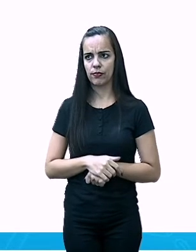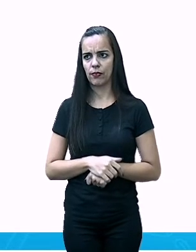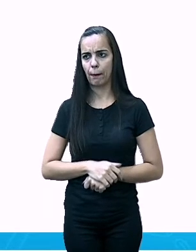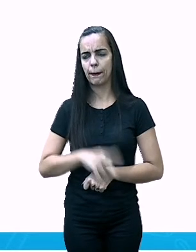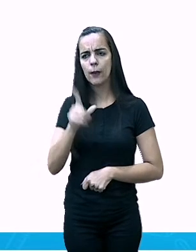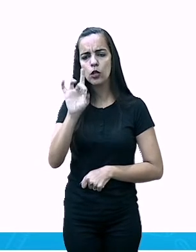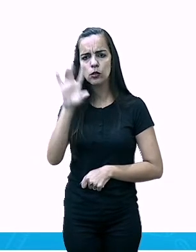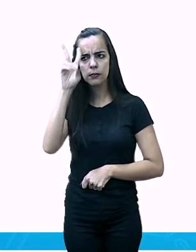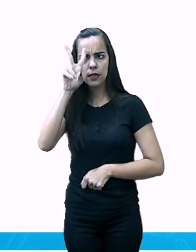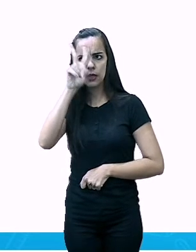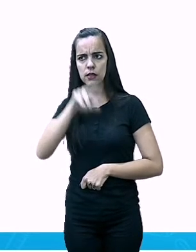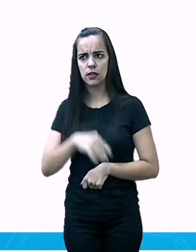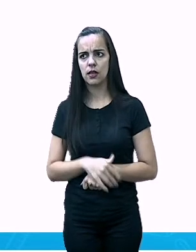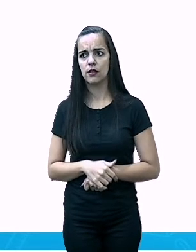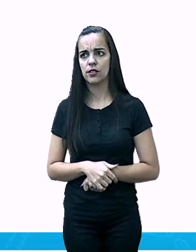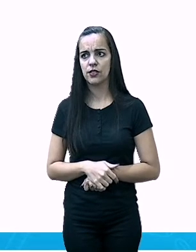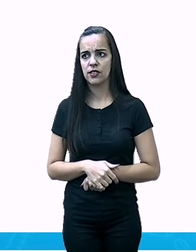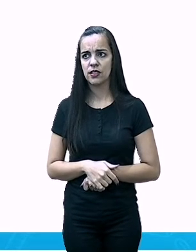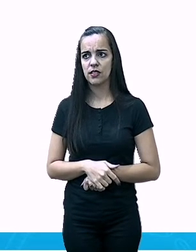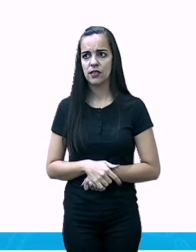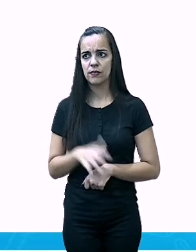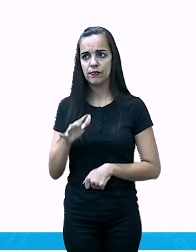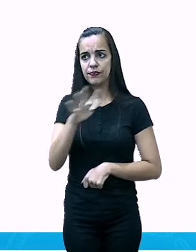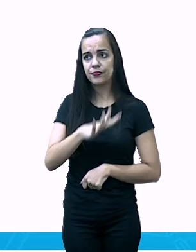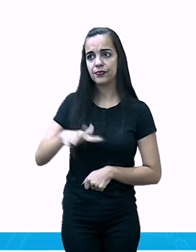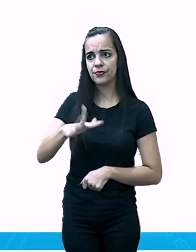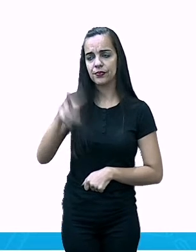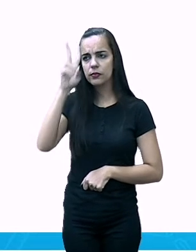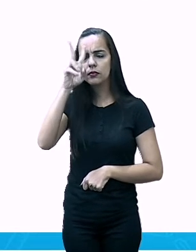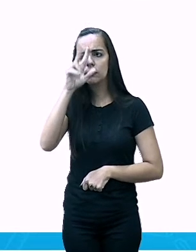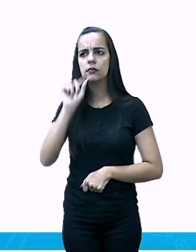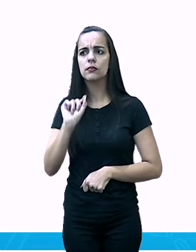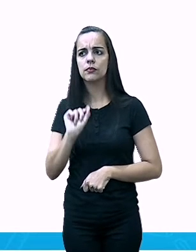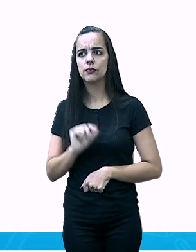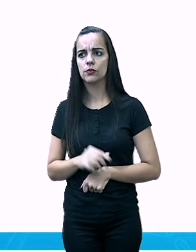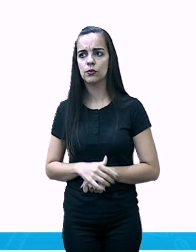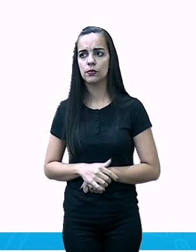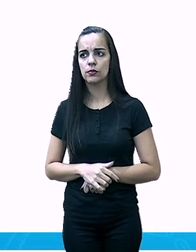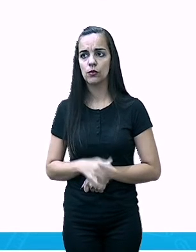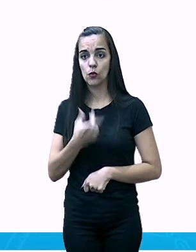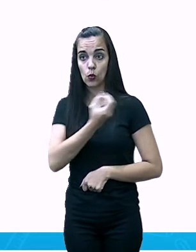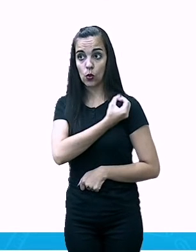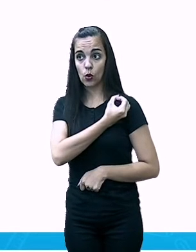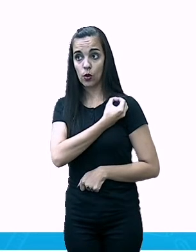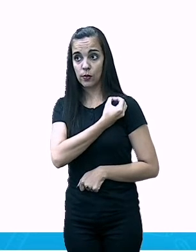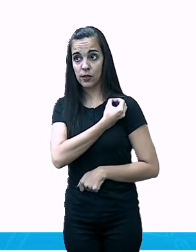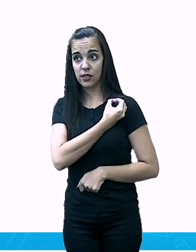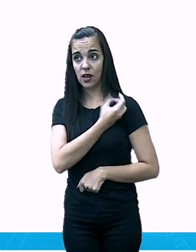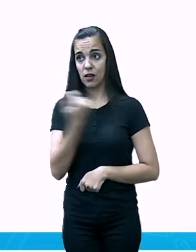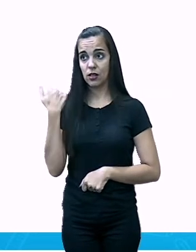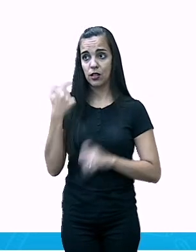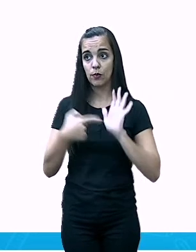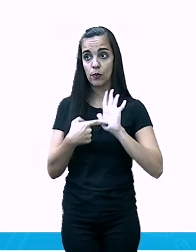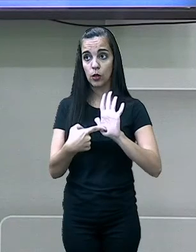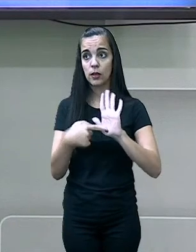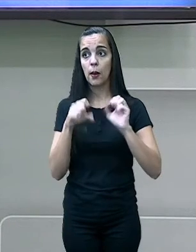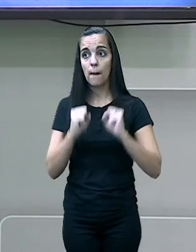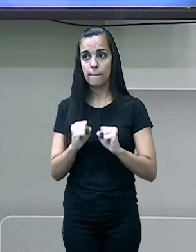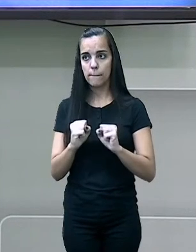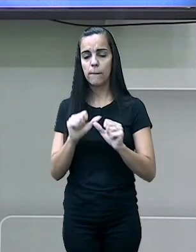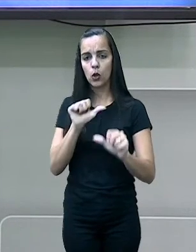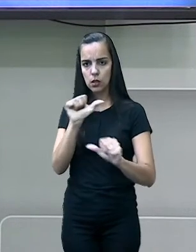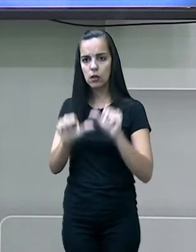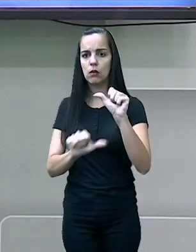lembrar, é necessário você ter em mente o seguinte, que os números que eu vou te mostrar, eles podem